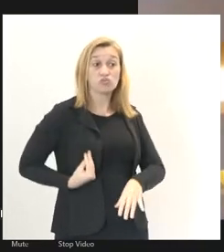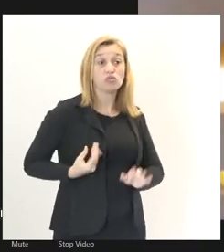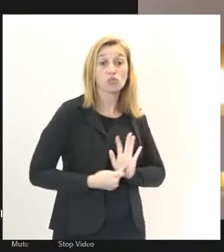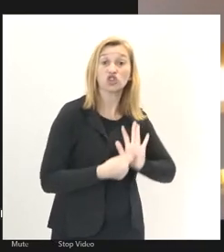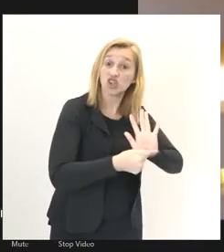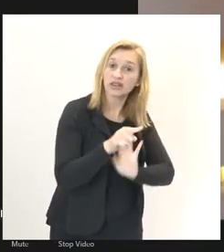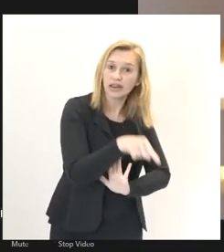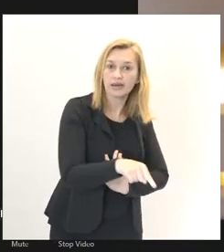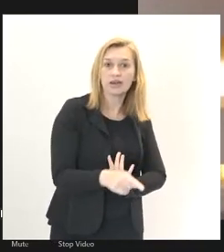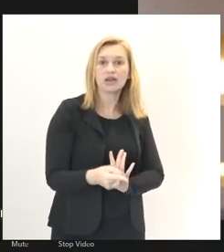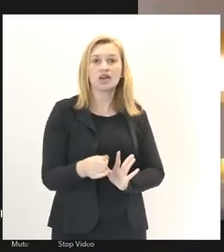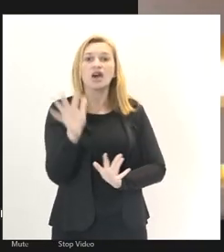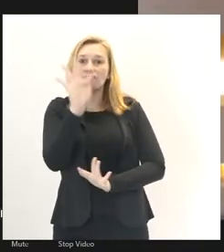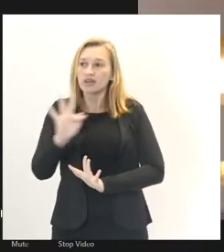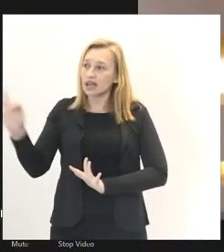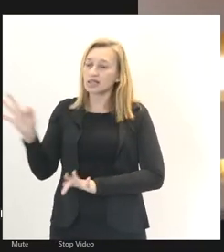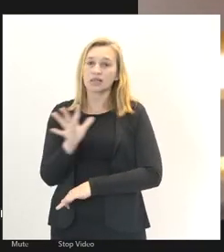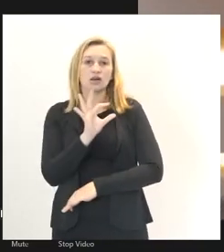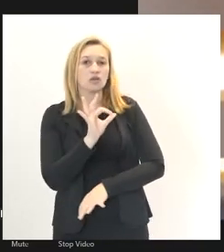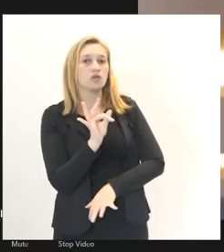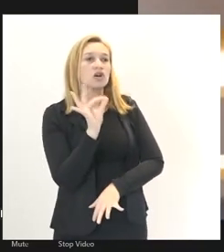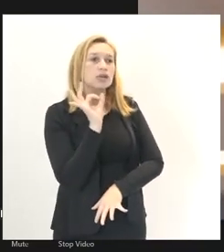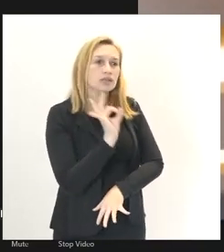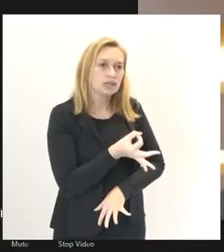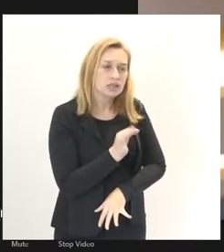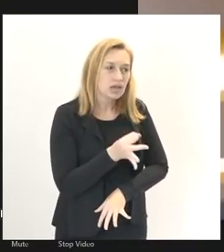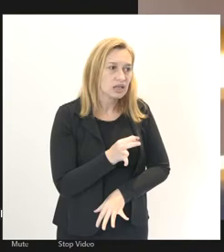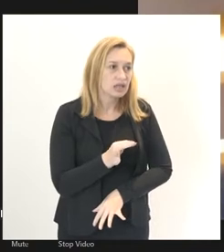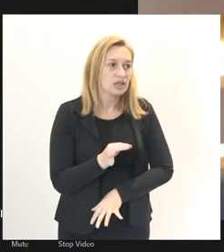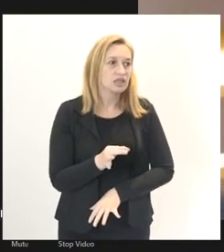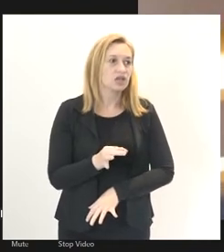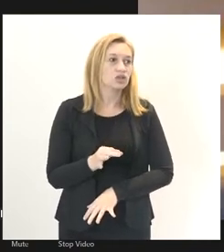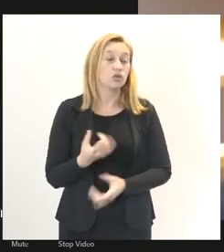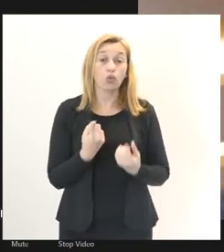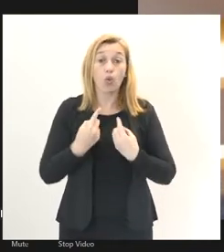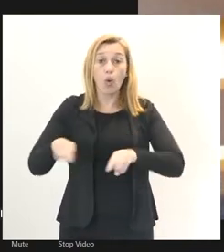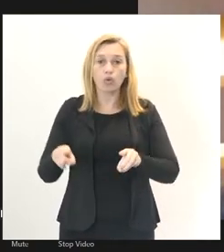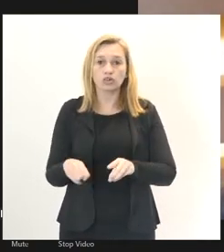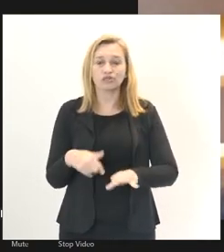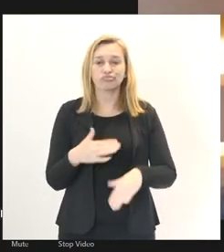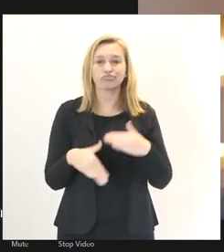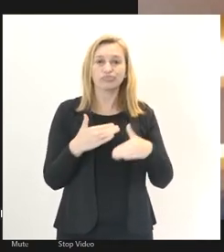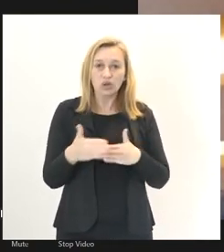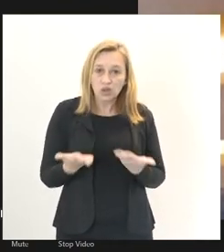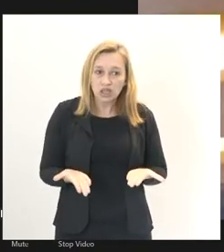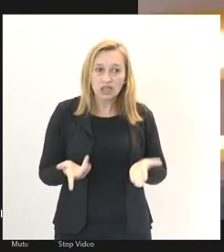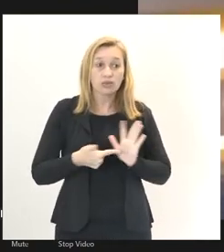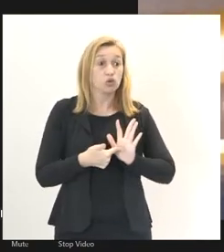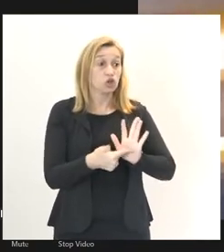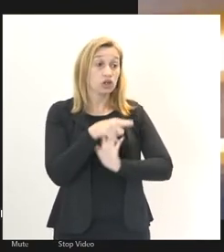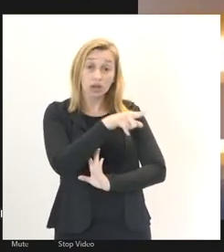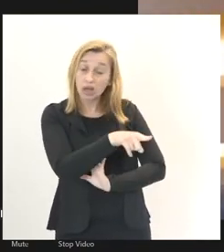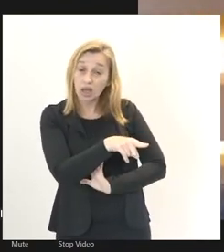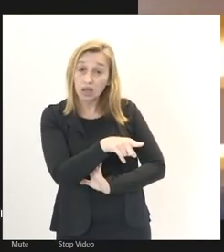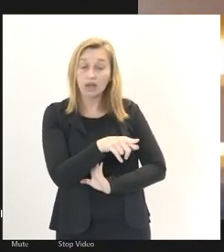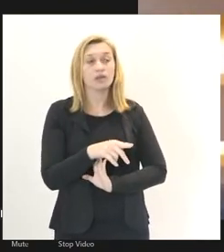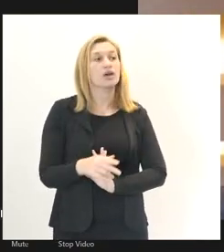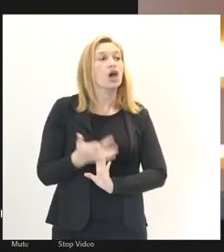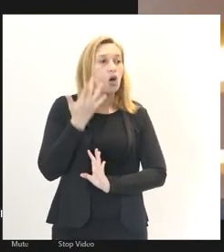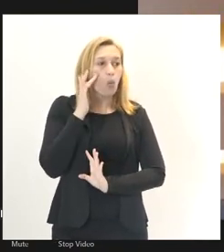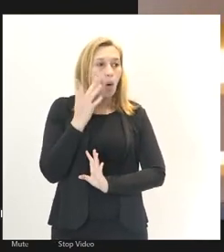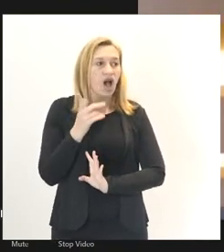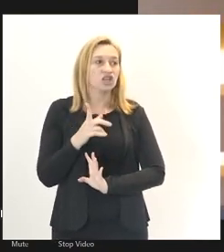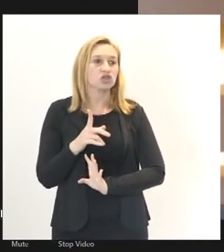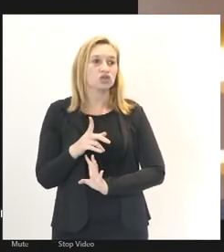A gente, pela federação, sem dúvida nenhuma, nós somos completamente contra esse processo de que ele está sendo colocado. Acho que se é para a gente